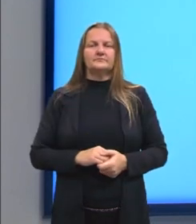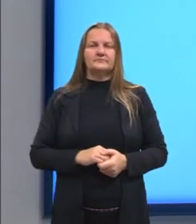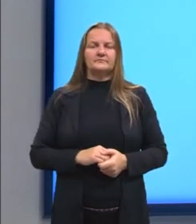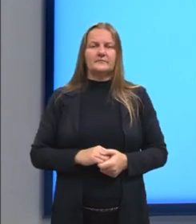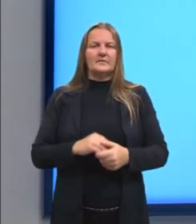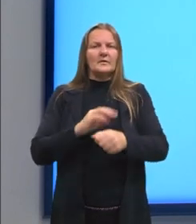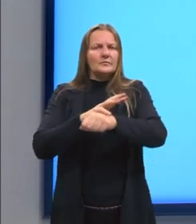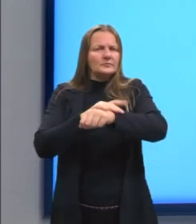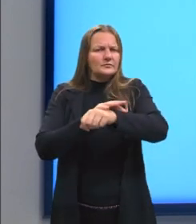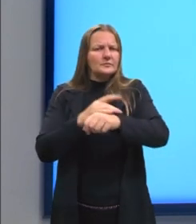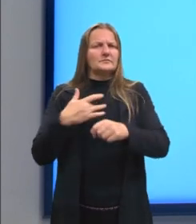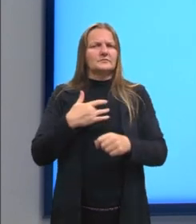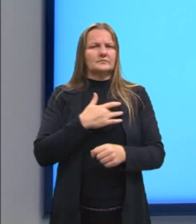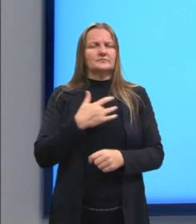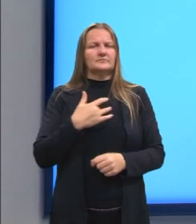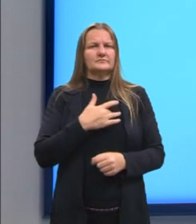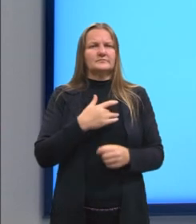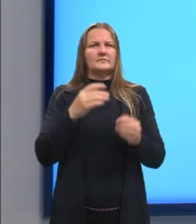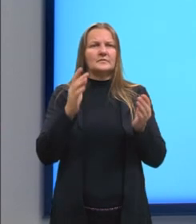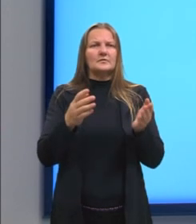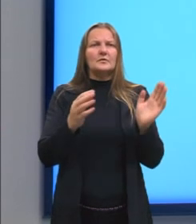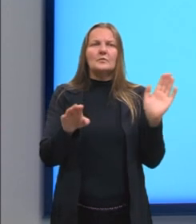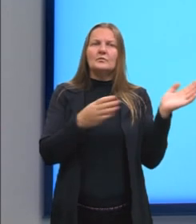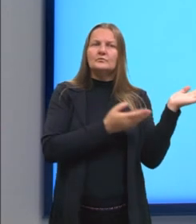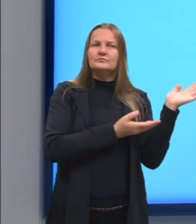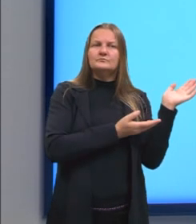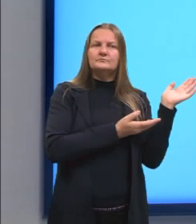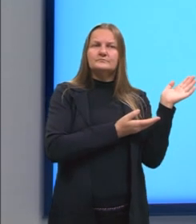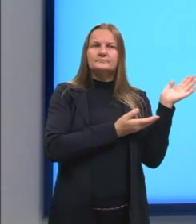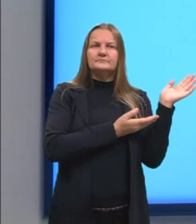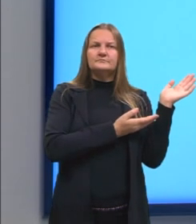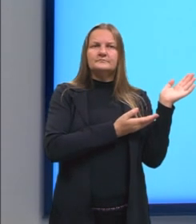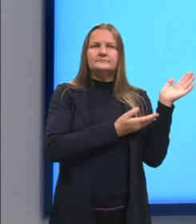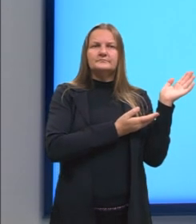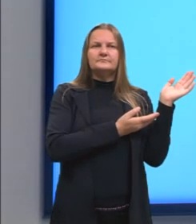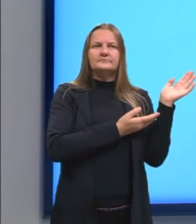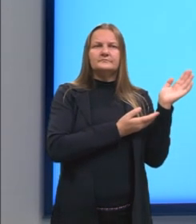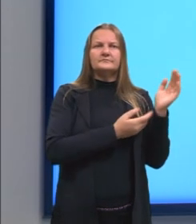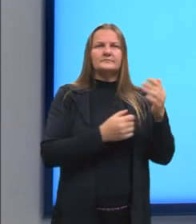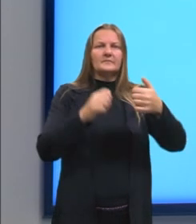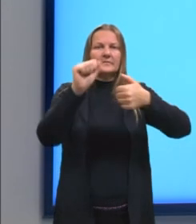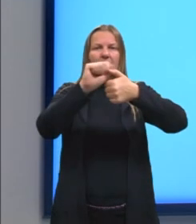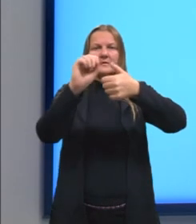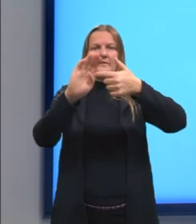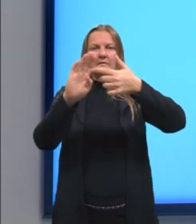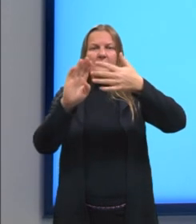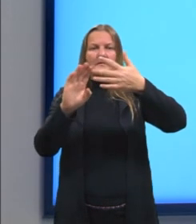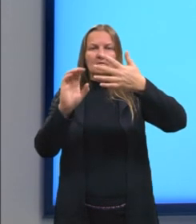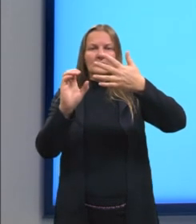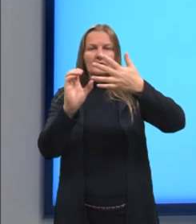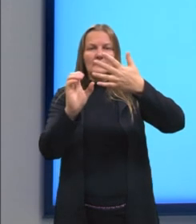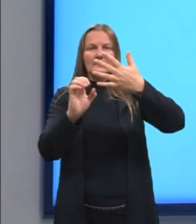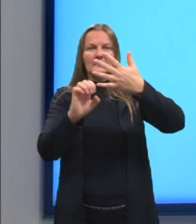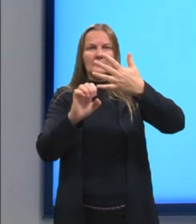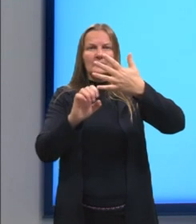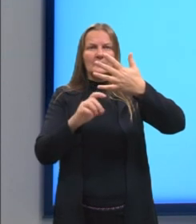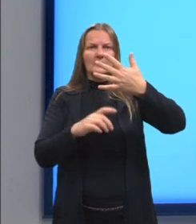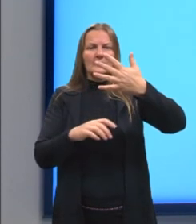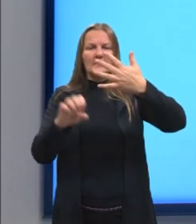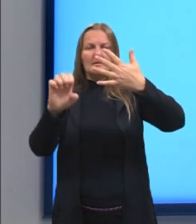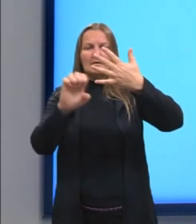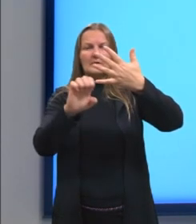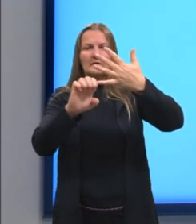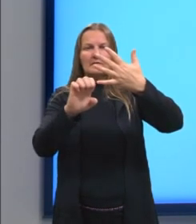prejudicial à saúde. Então, chegamos na nossa alternativa correta aqui. Destaquei a